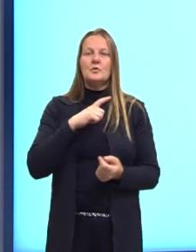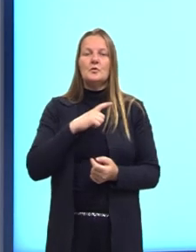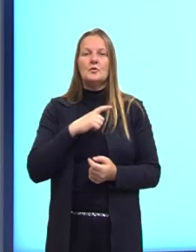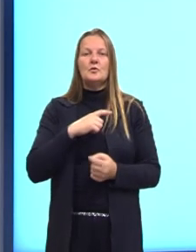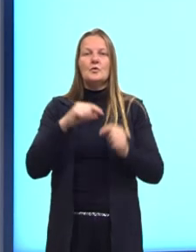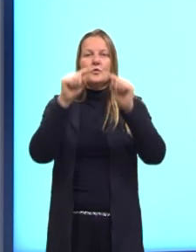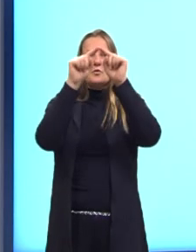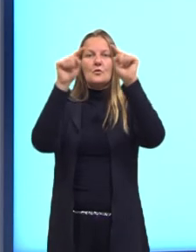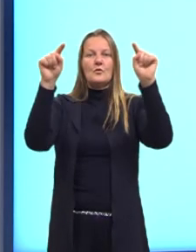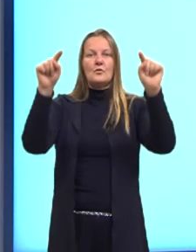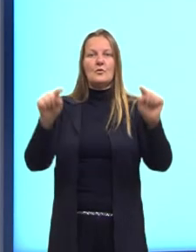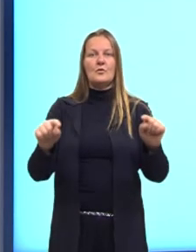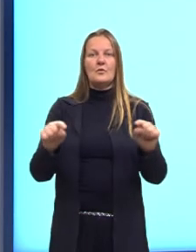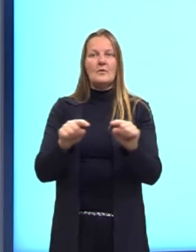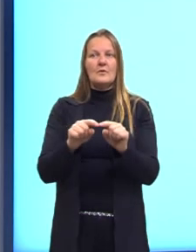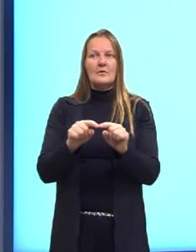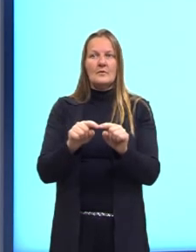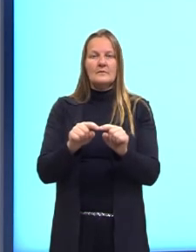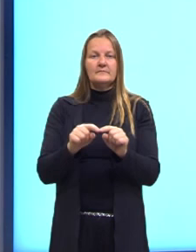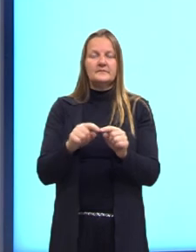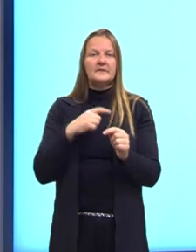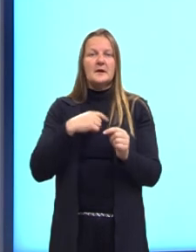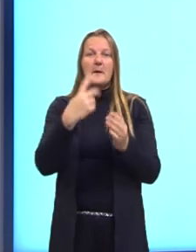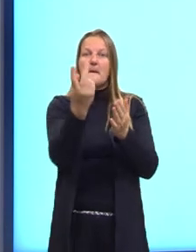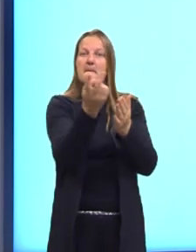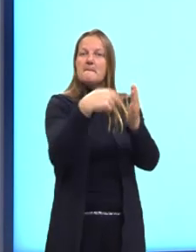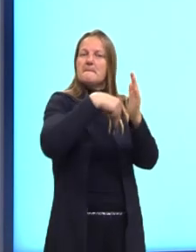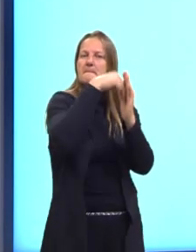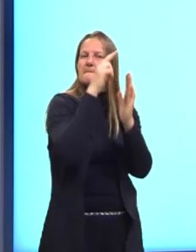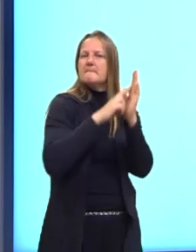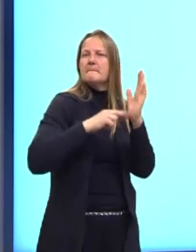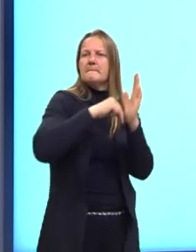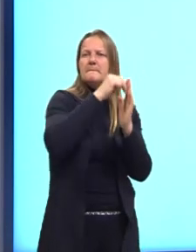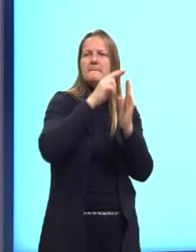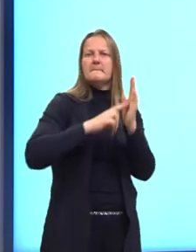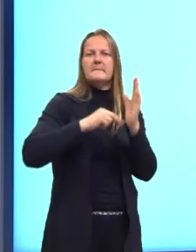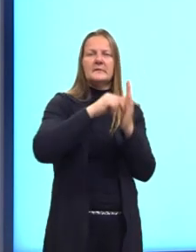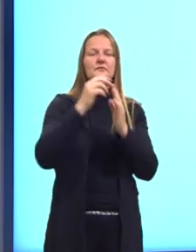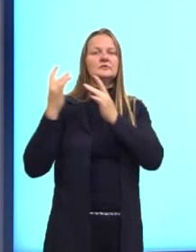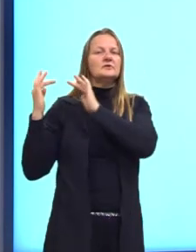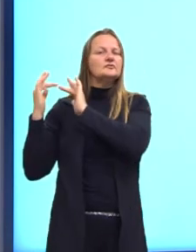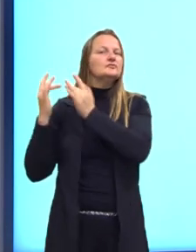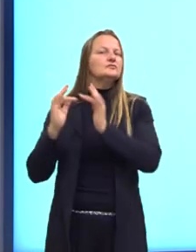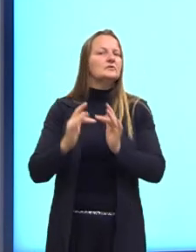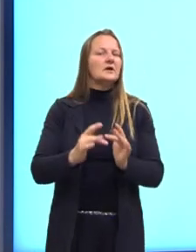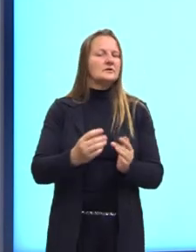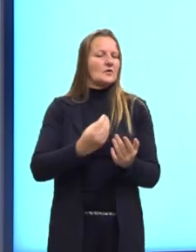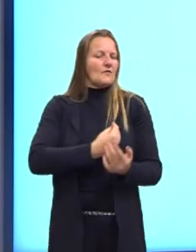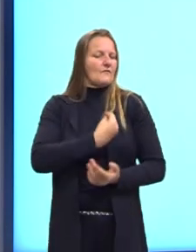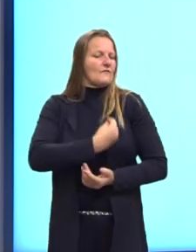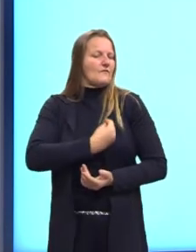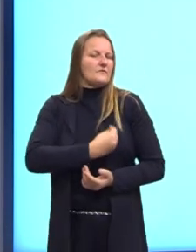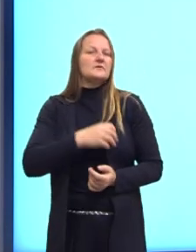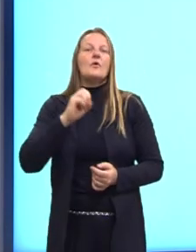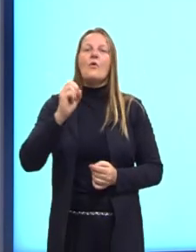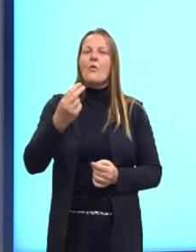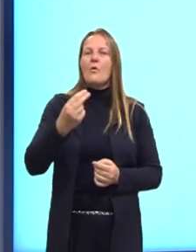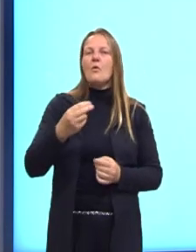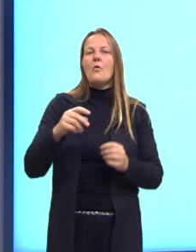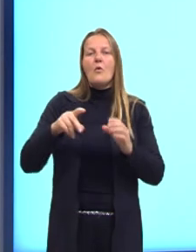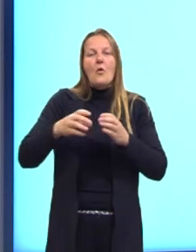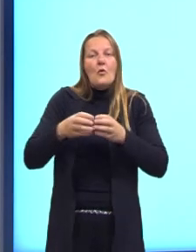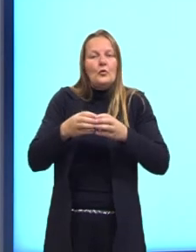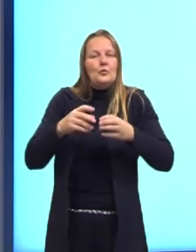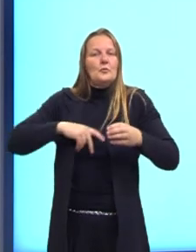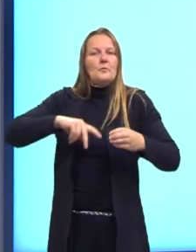quadros, que muitas vezes são pinturas clássicas, que vão exibir aspectos da vida ou ideias de um povo em